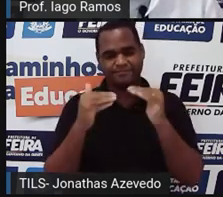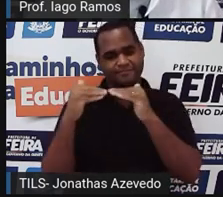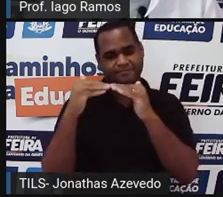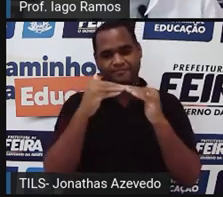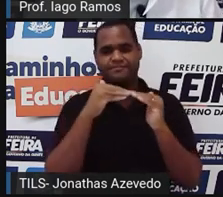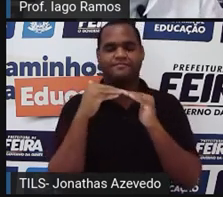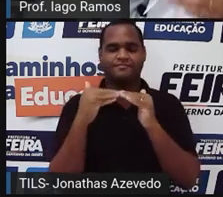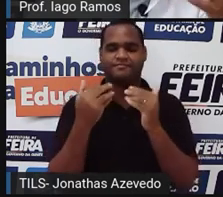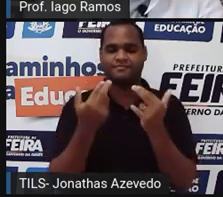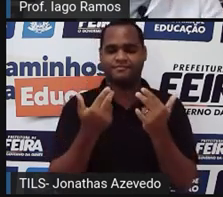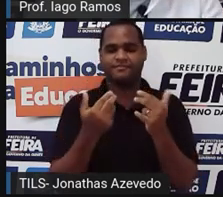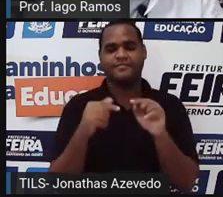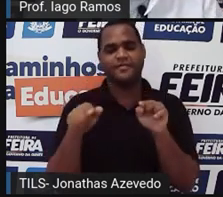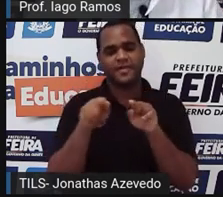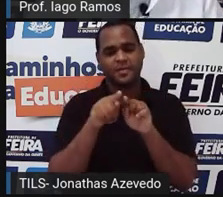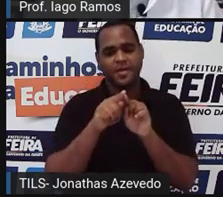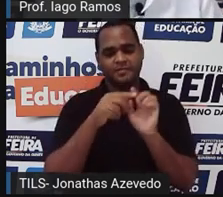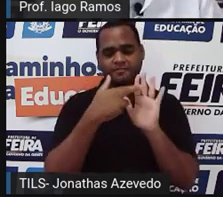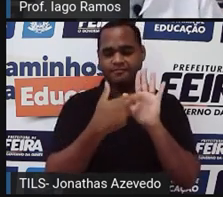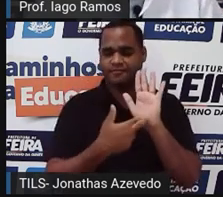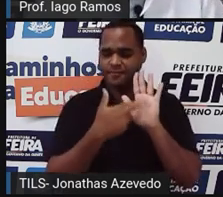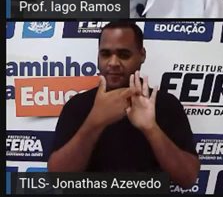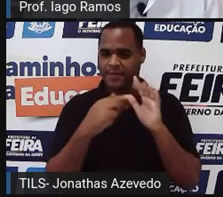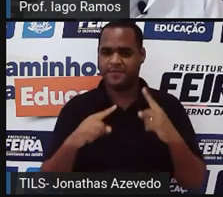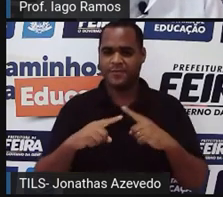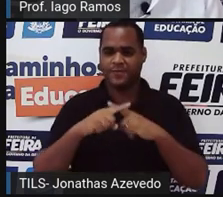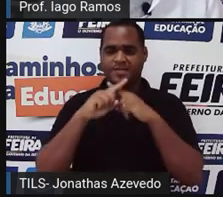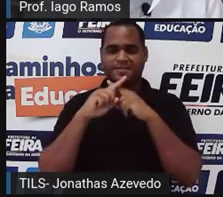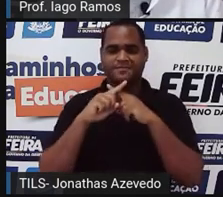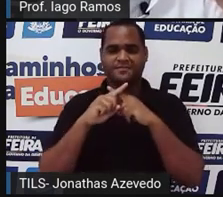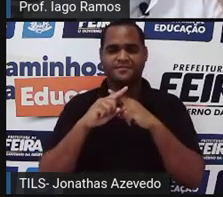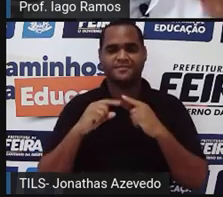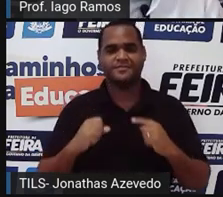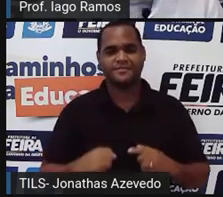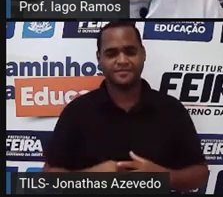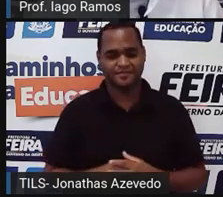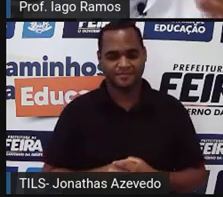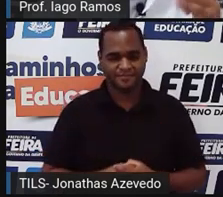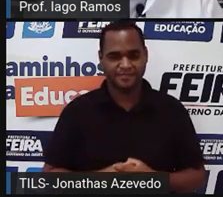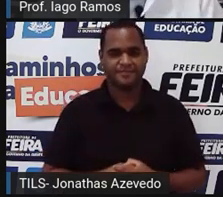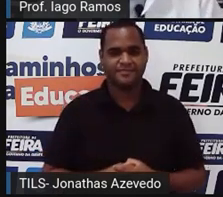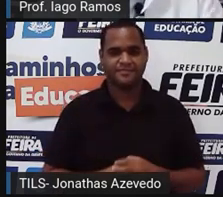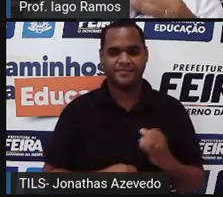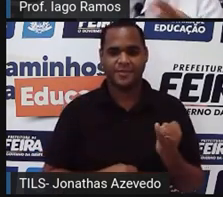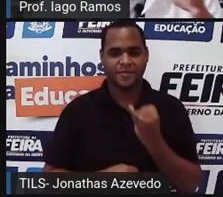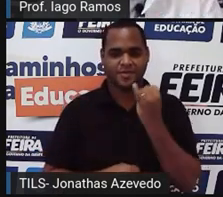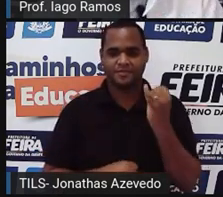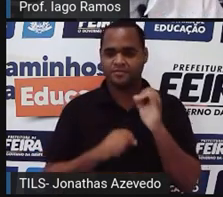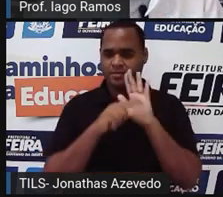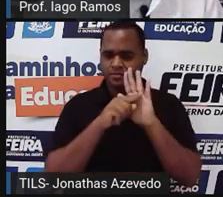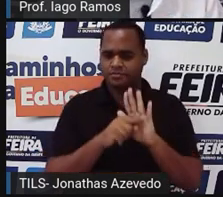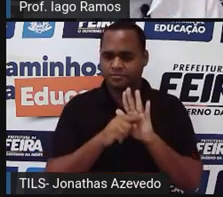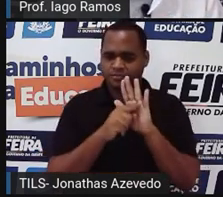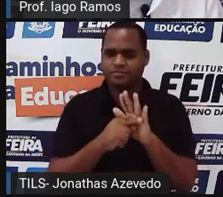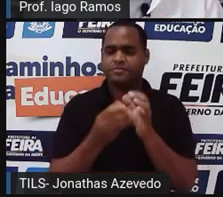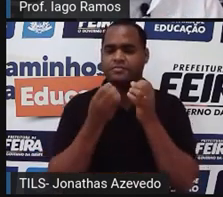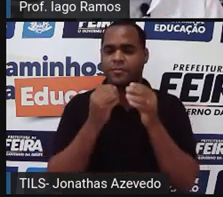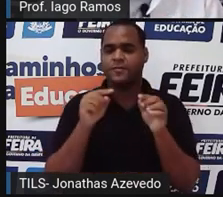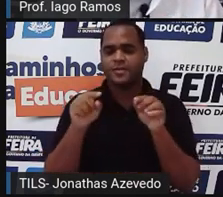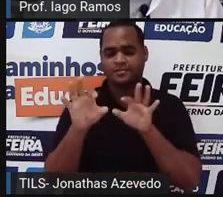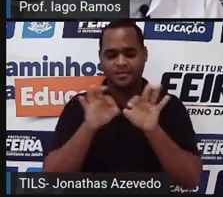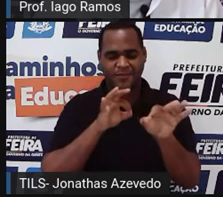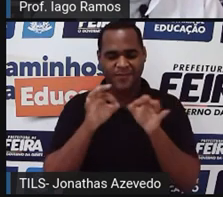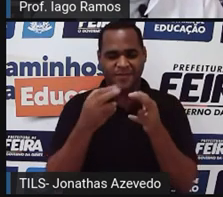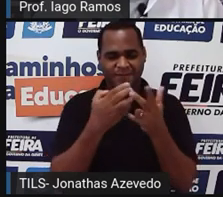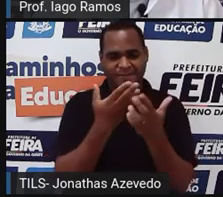né? E essa regra, que é a regra da proporcionalidade, que é muito importante quando a gente tá fazendo